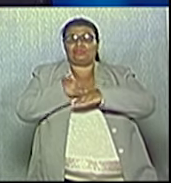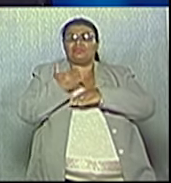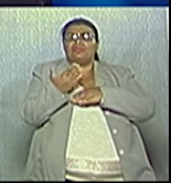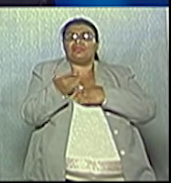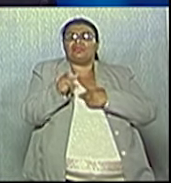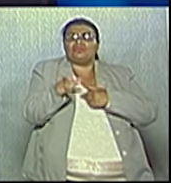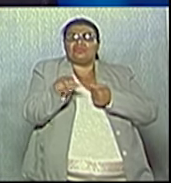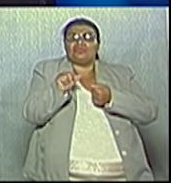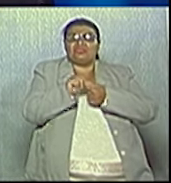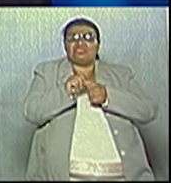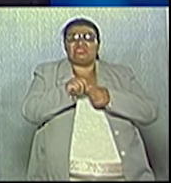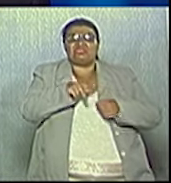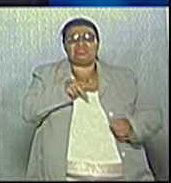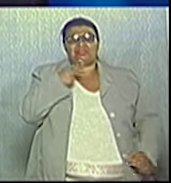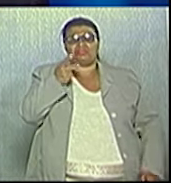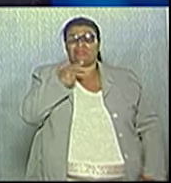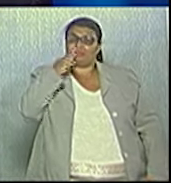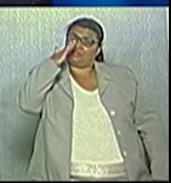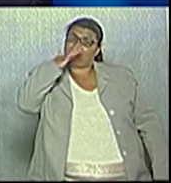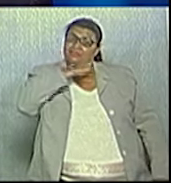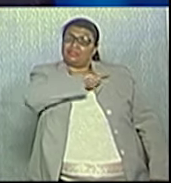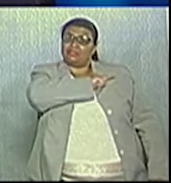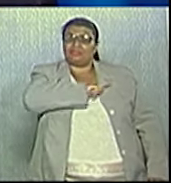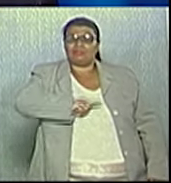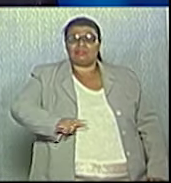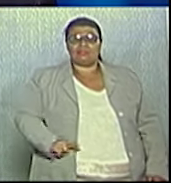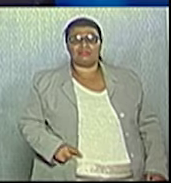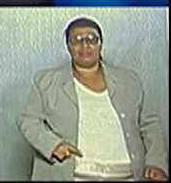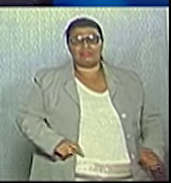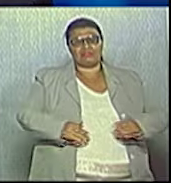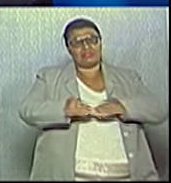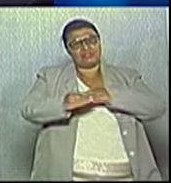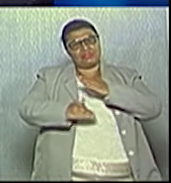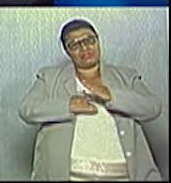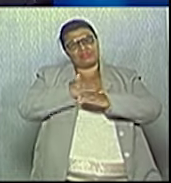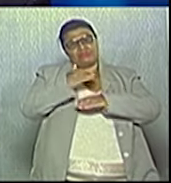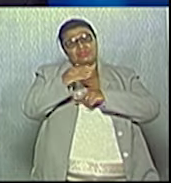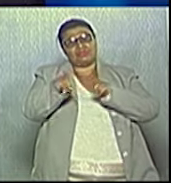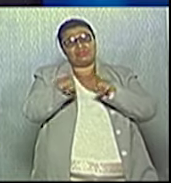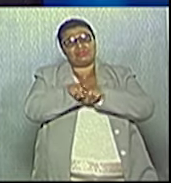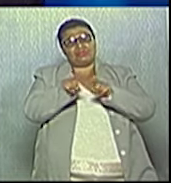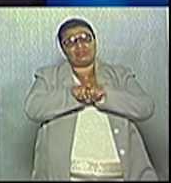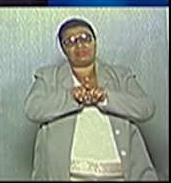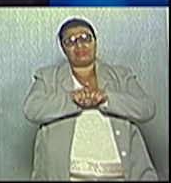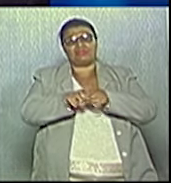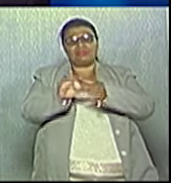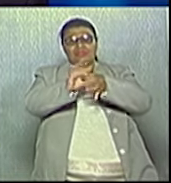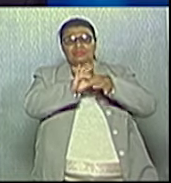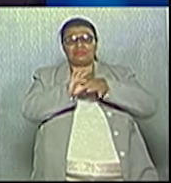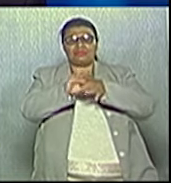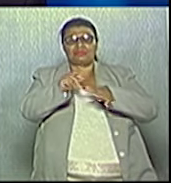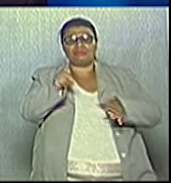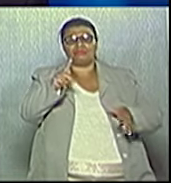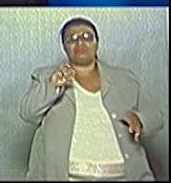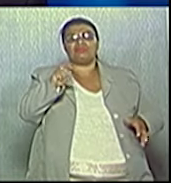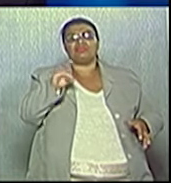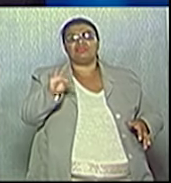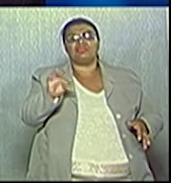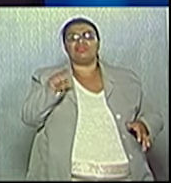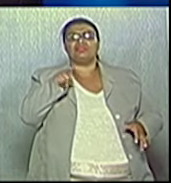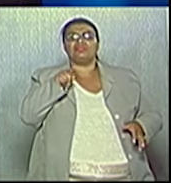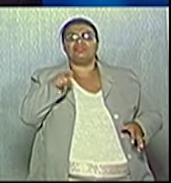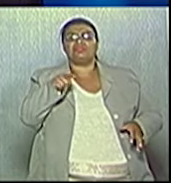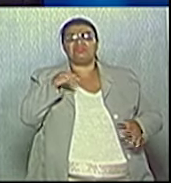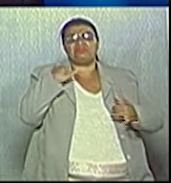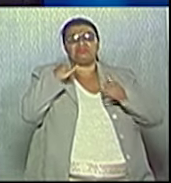o senhor faz sérias críticas ao modelo desenvolvido pelo Hamilton e o seu candidato Emerson, do PT. Gostaria de saber quais são